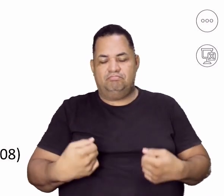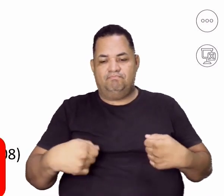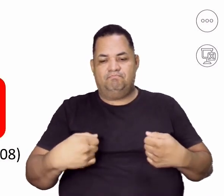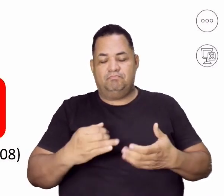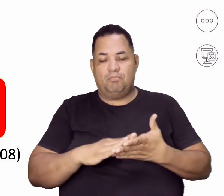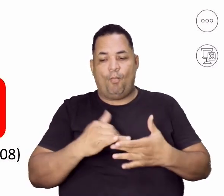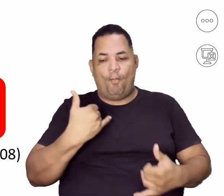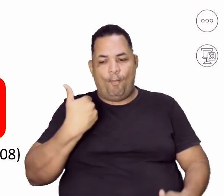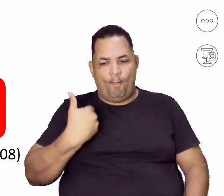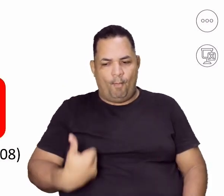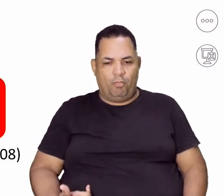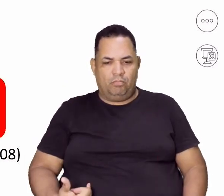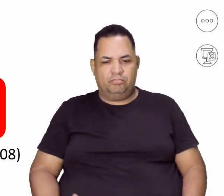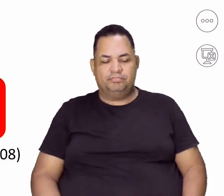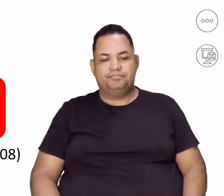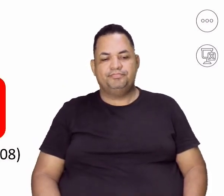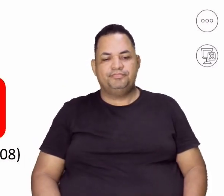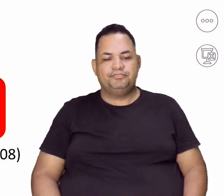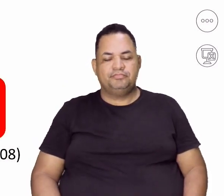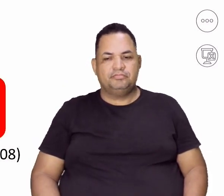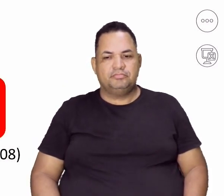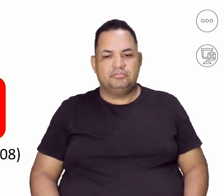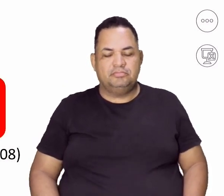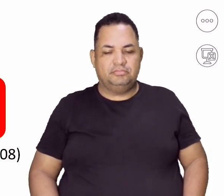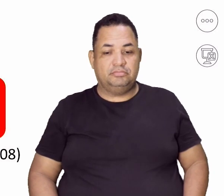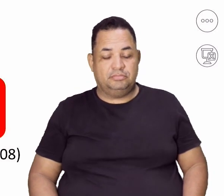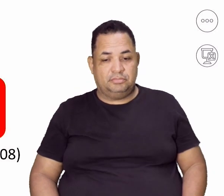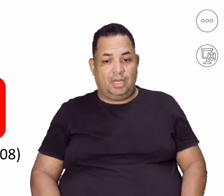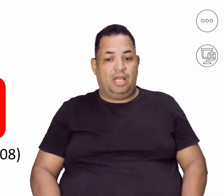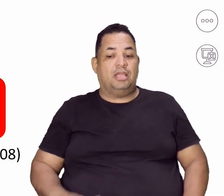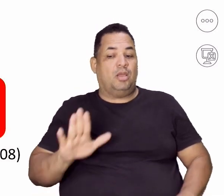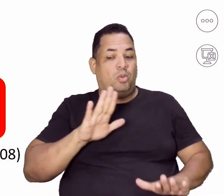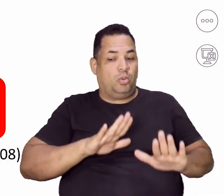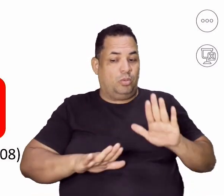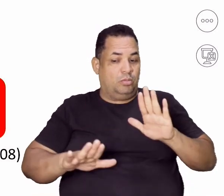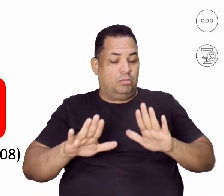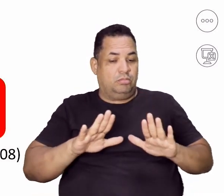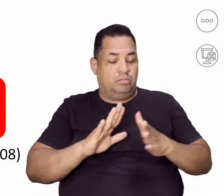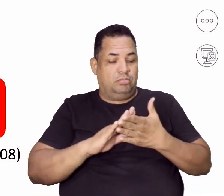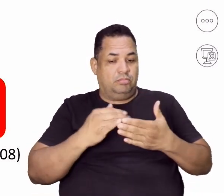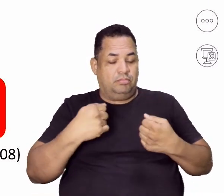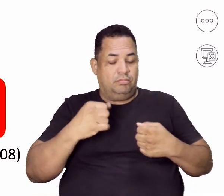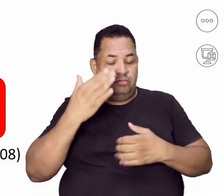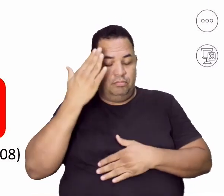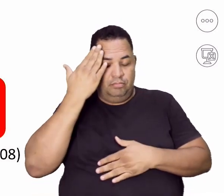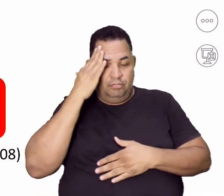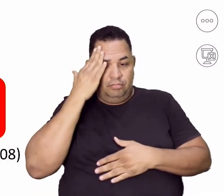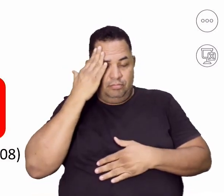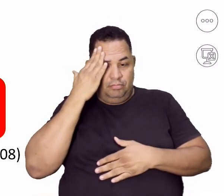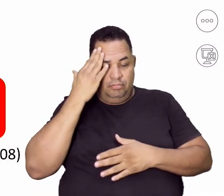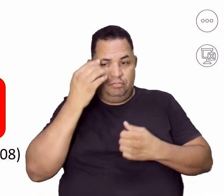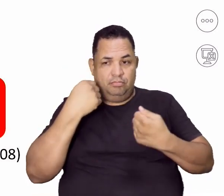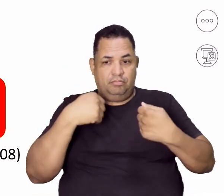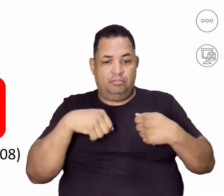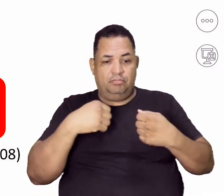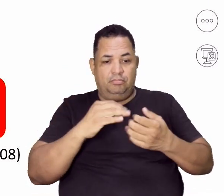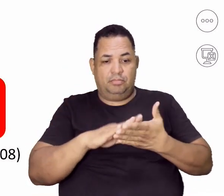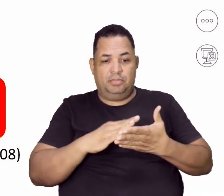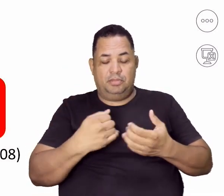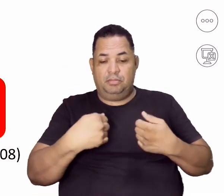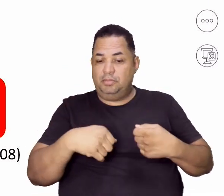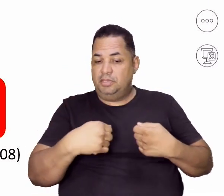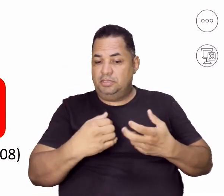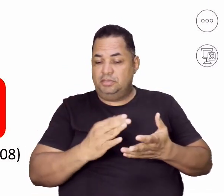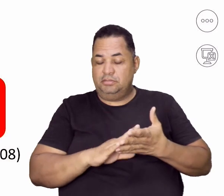excessiva. E aí vem uma alerta pra você entender que é uma necessidade e não uma vontade.